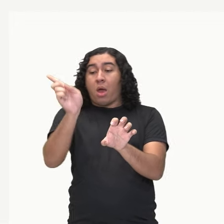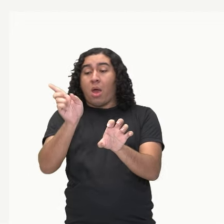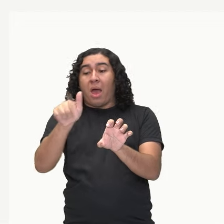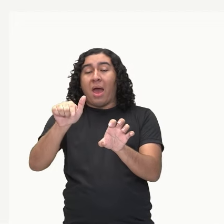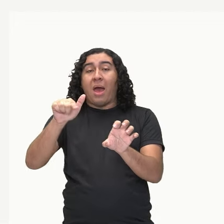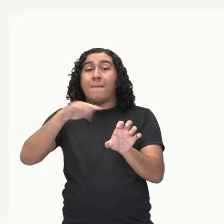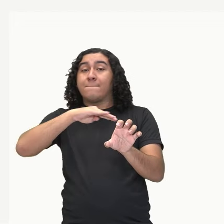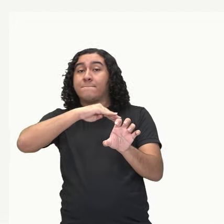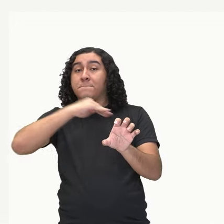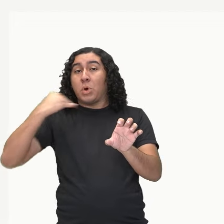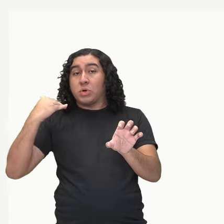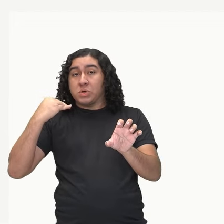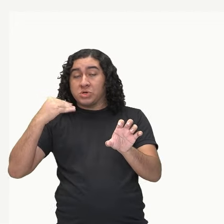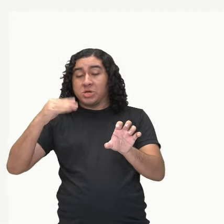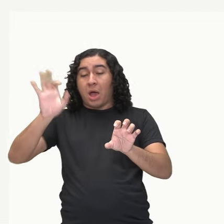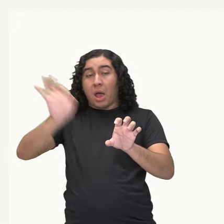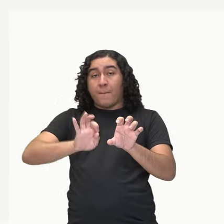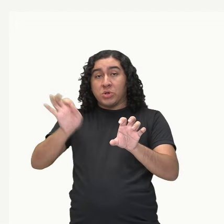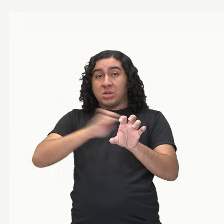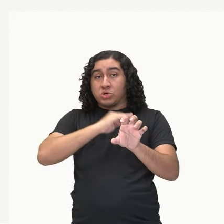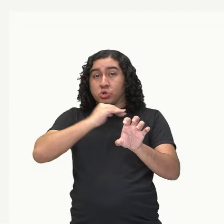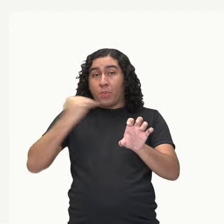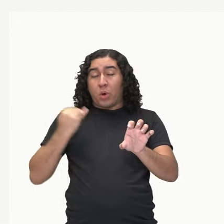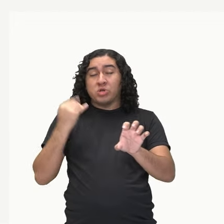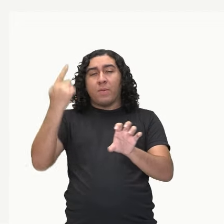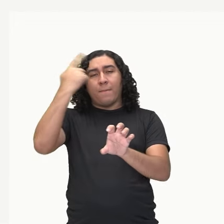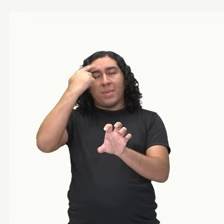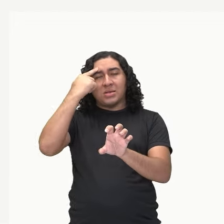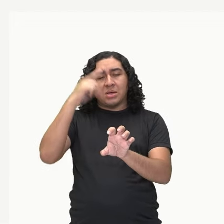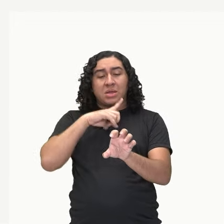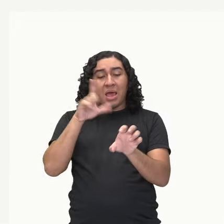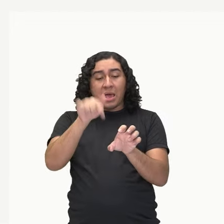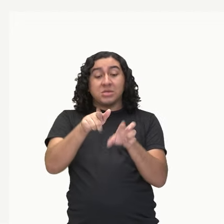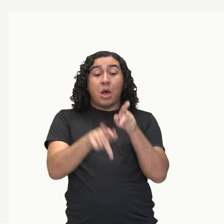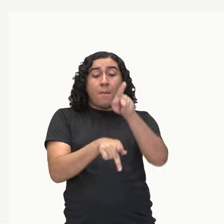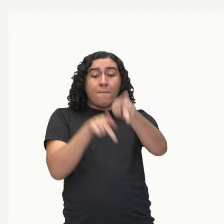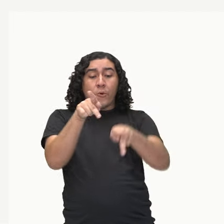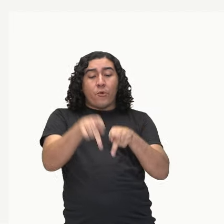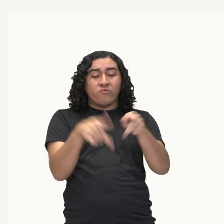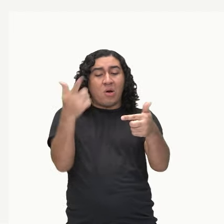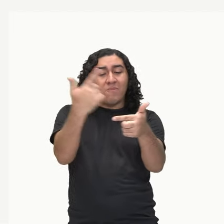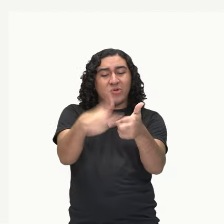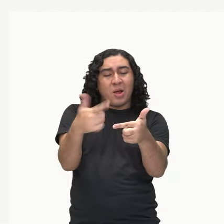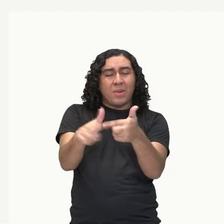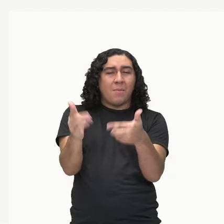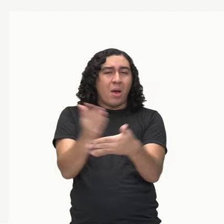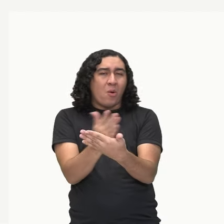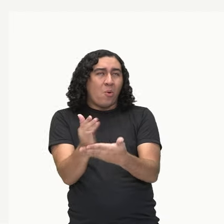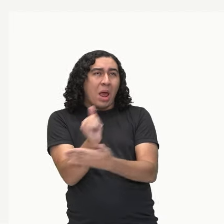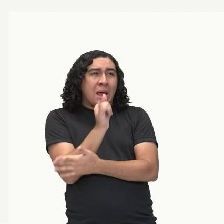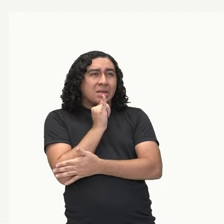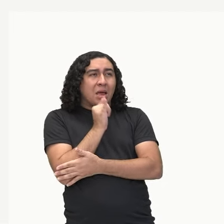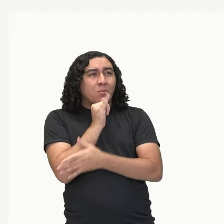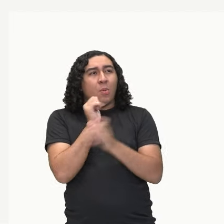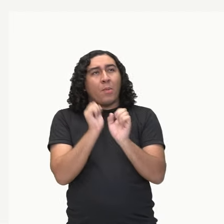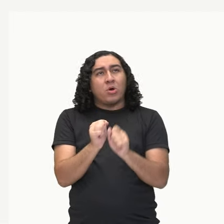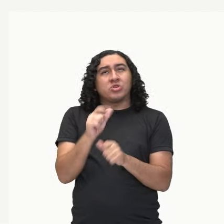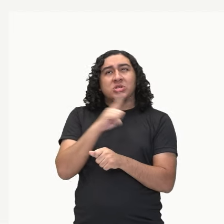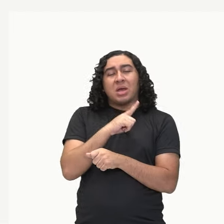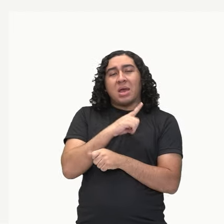a mortalidade? A morte. Imagina ali que teve algum problema. Pode ser o caso de um